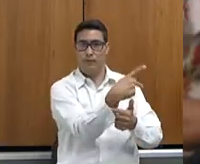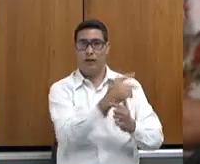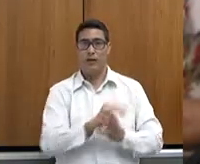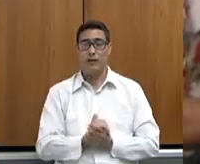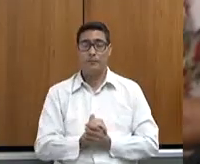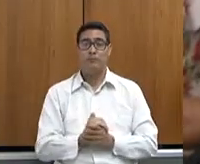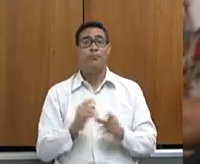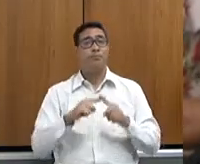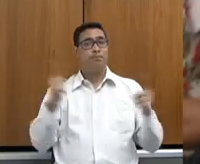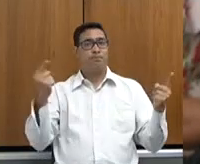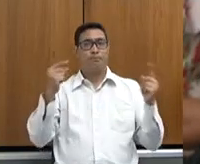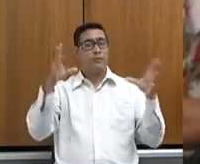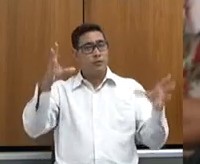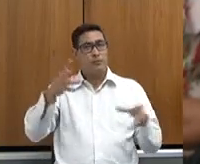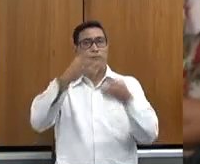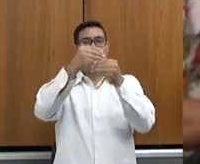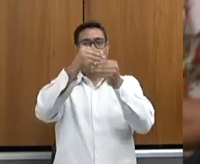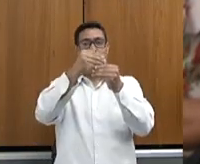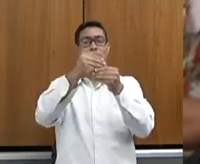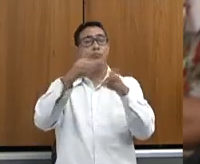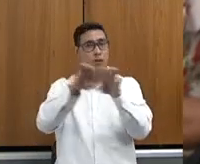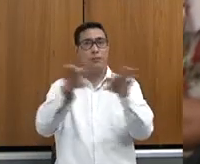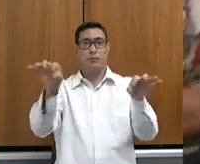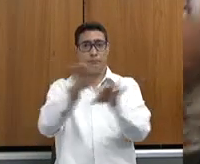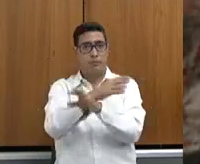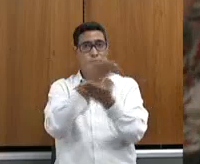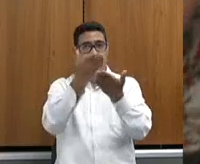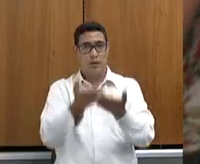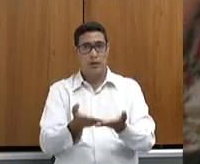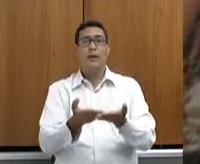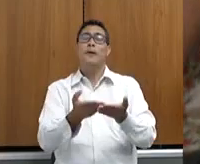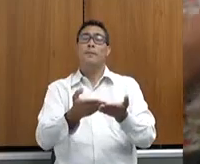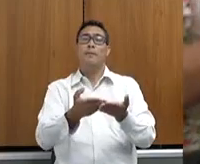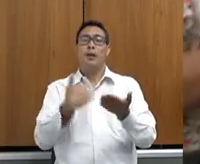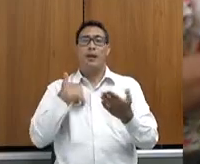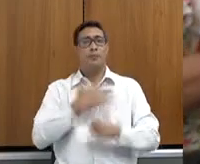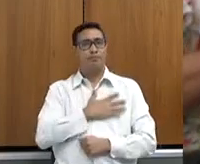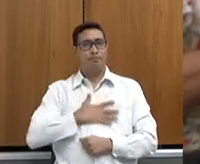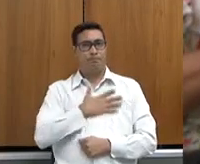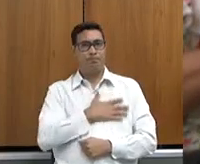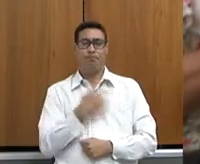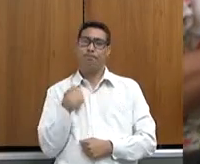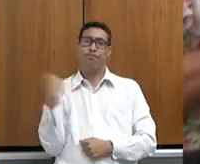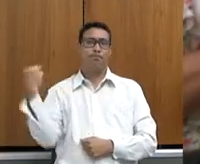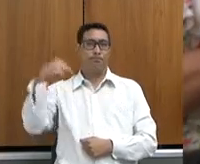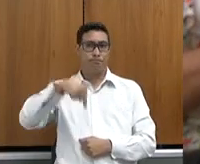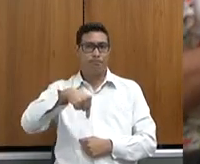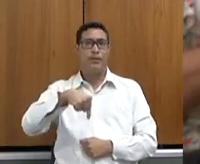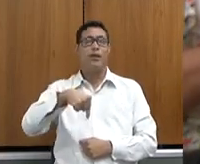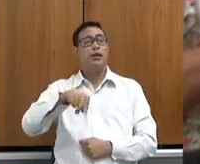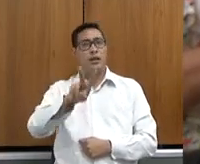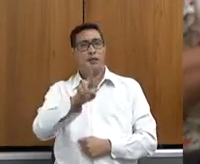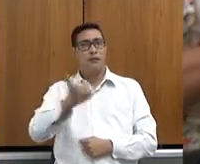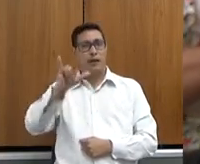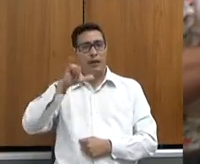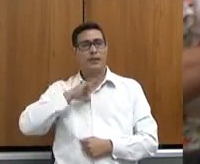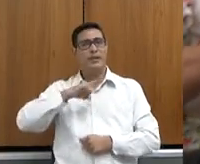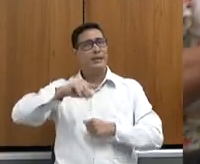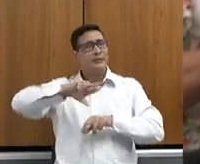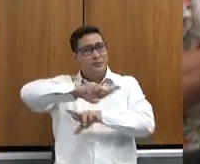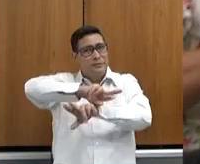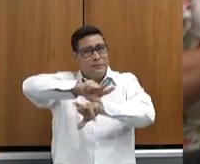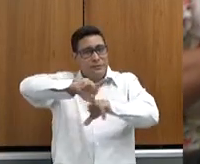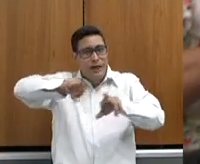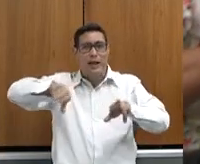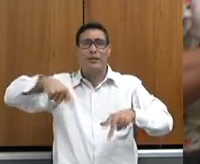termina aqui, e eu estou aqui à disposição, uma honra estar aqui nessa casa, nós vamos ter vários desafios esse ano,